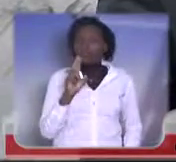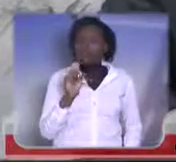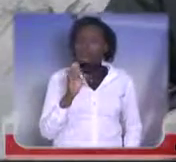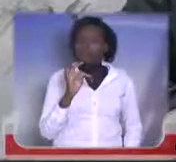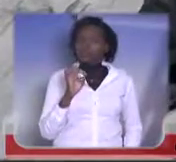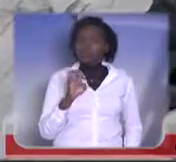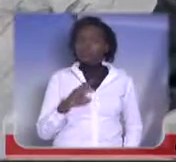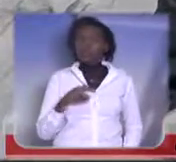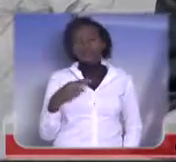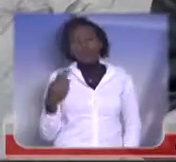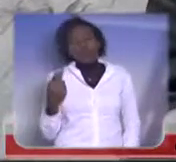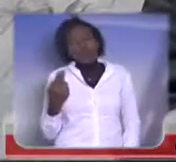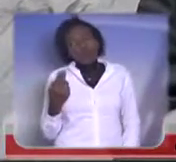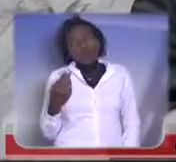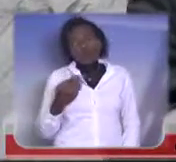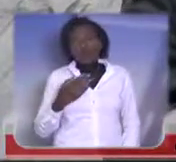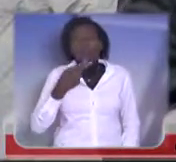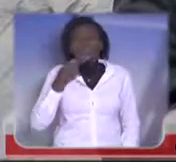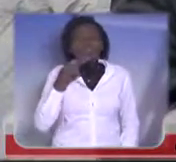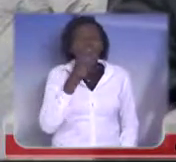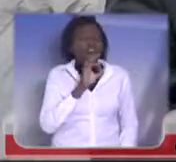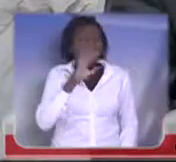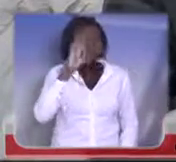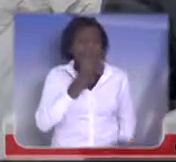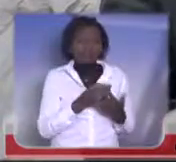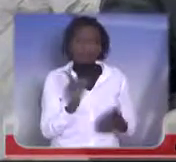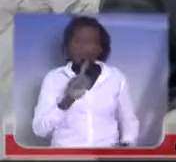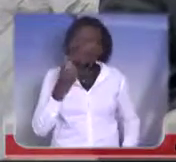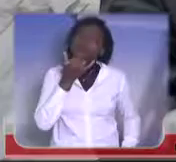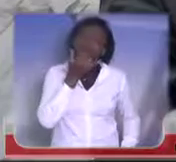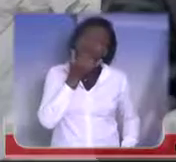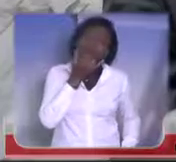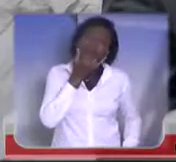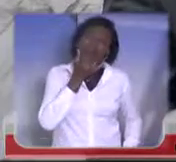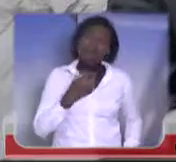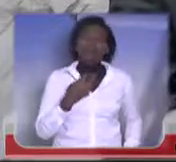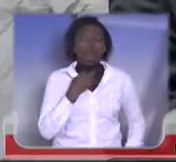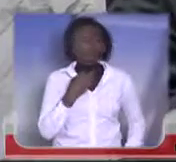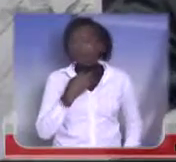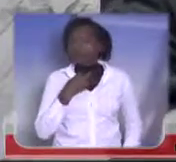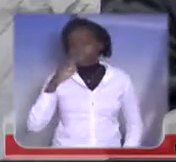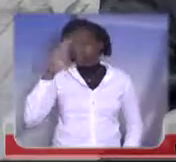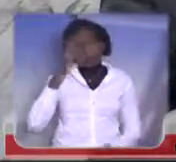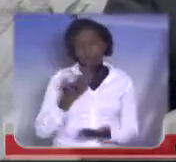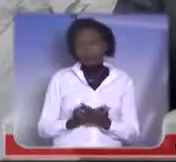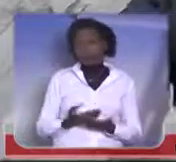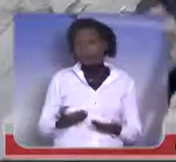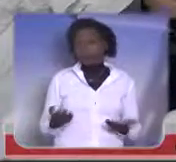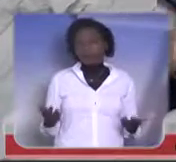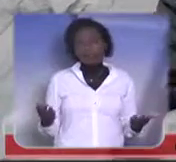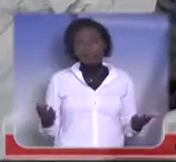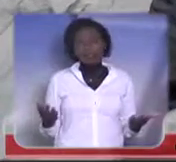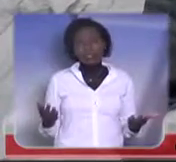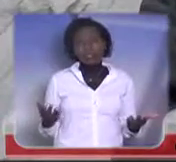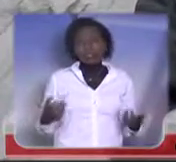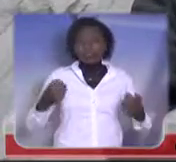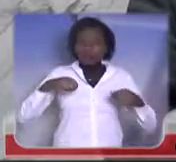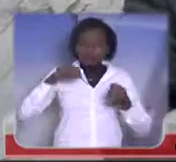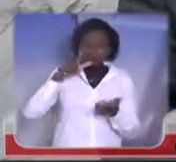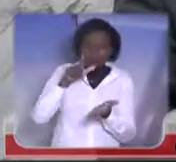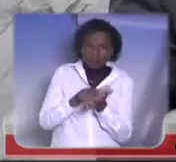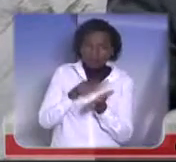mais na palavra. Vai me perdoar, me perdoe, por favor, mas não dá para confiar mais. Ou nos encaminha uma